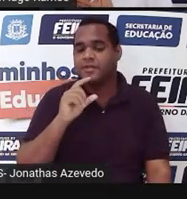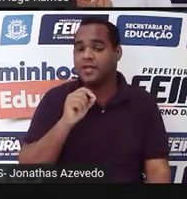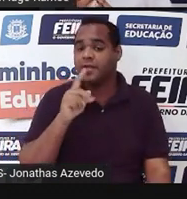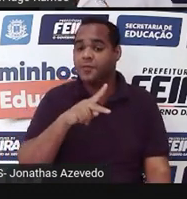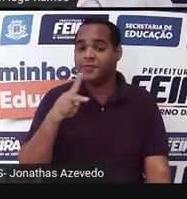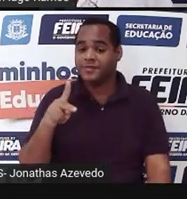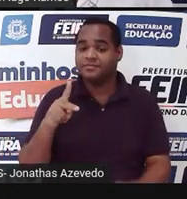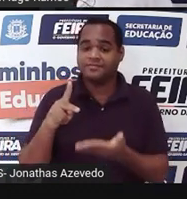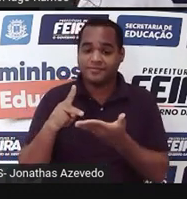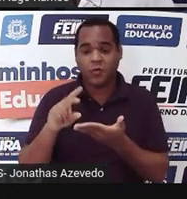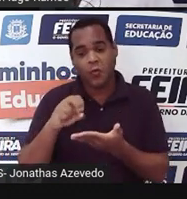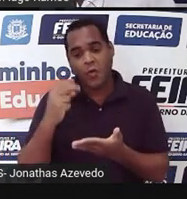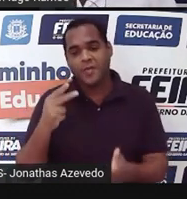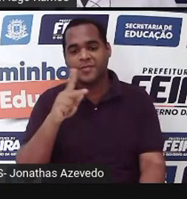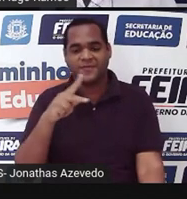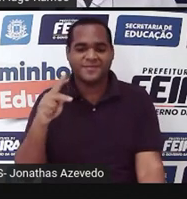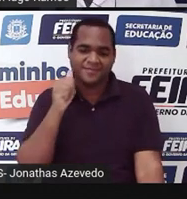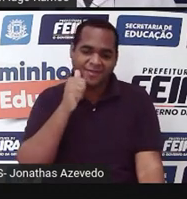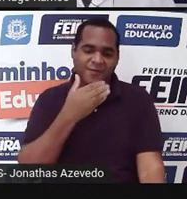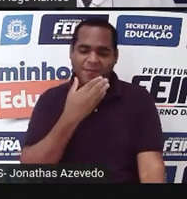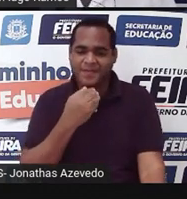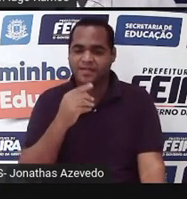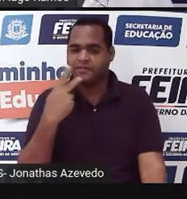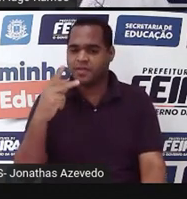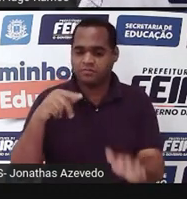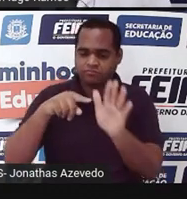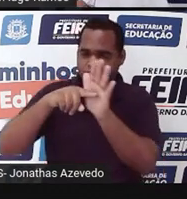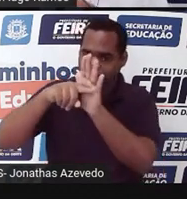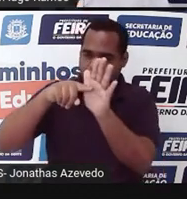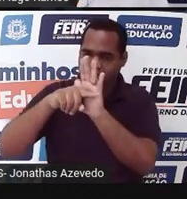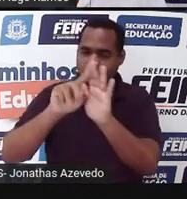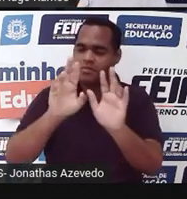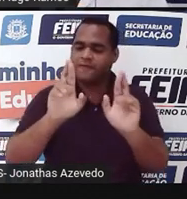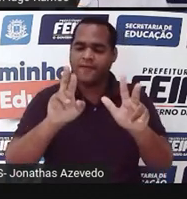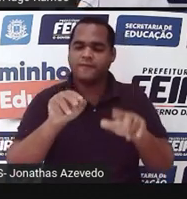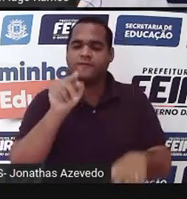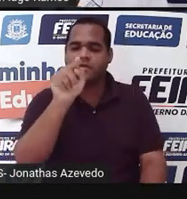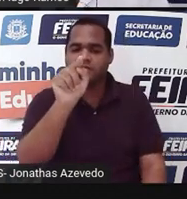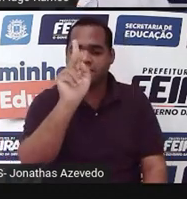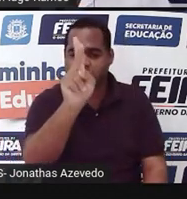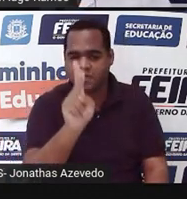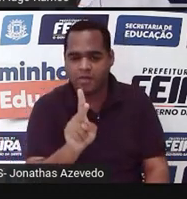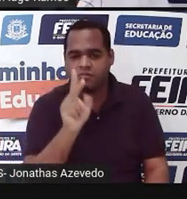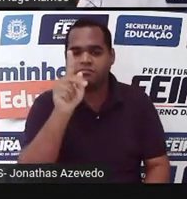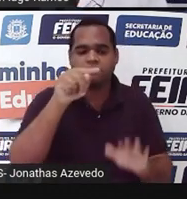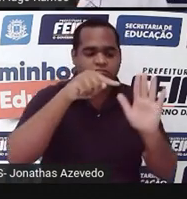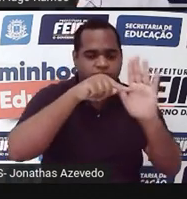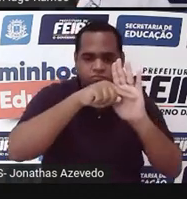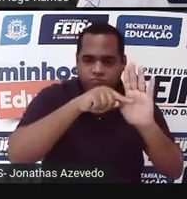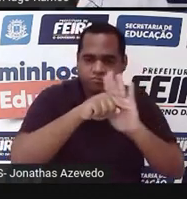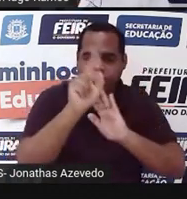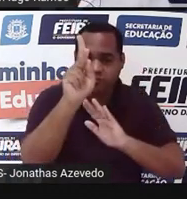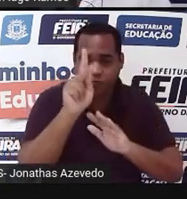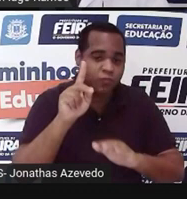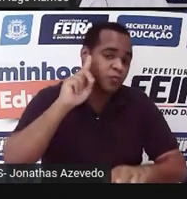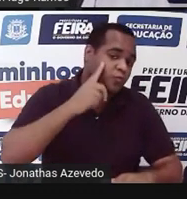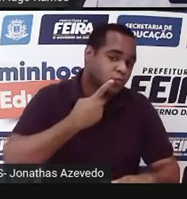professor ou a professora avaliar o estudante, mas é muito interessante também e